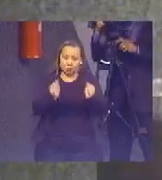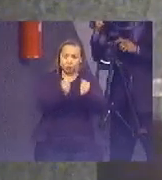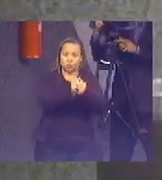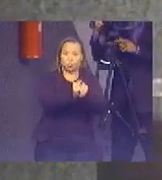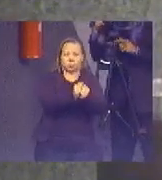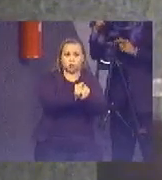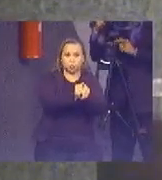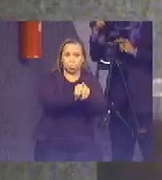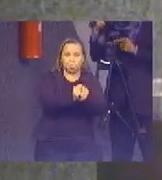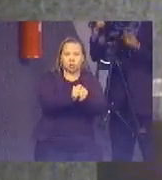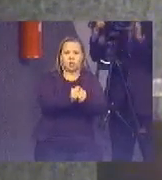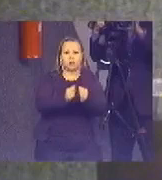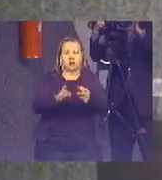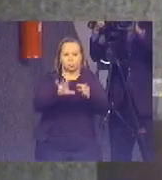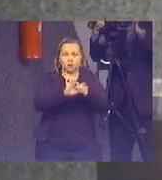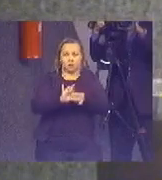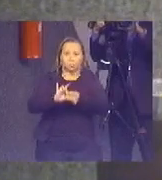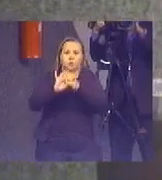de forma integrada.